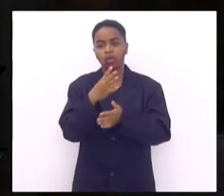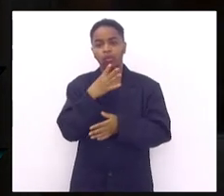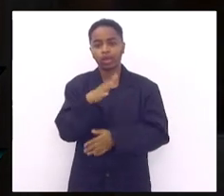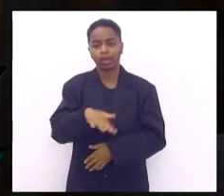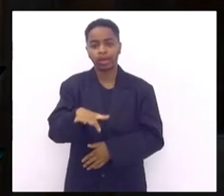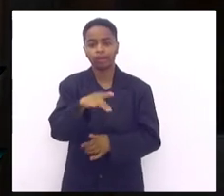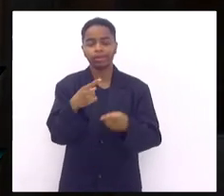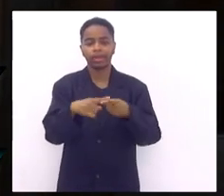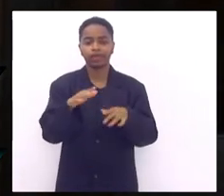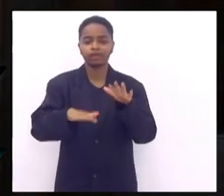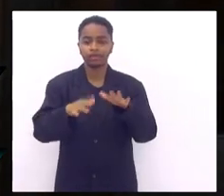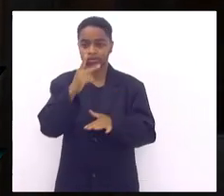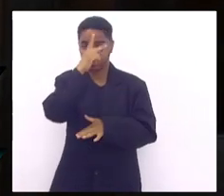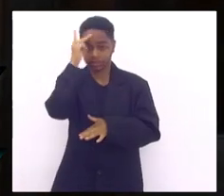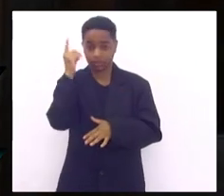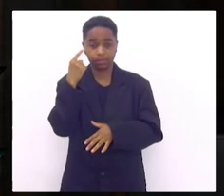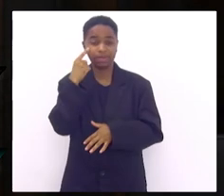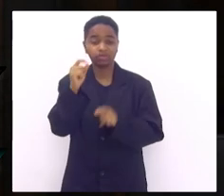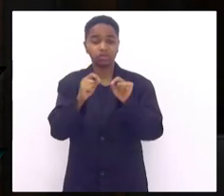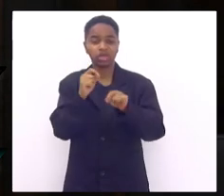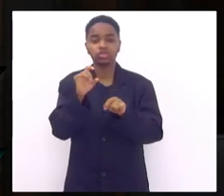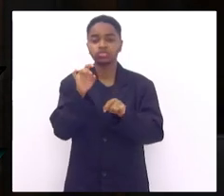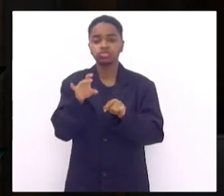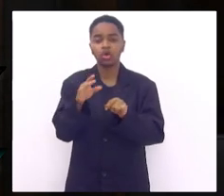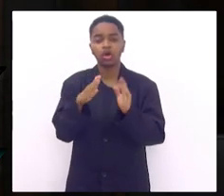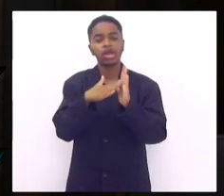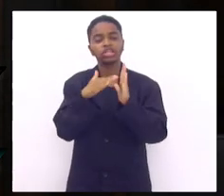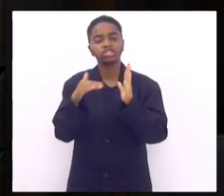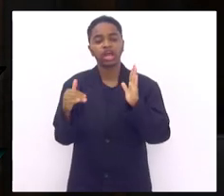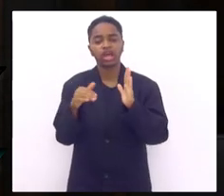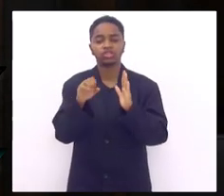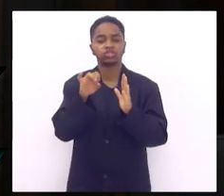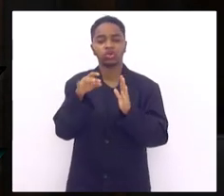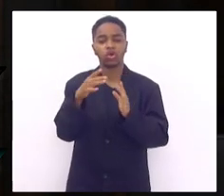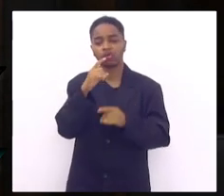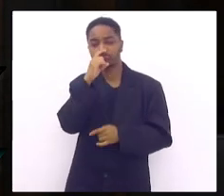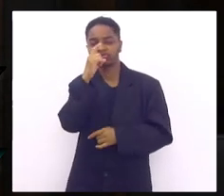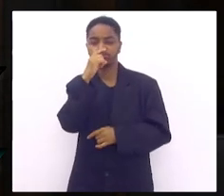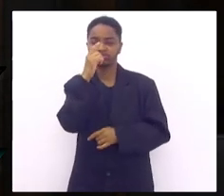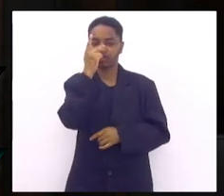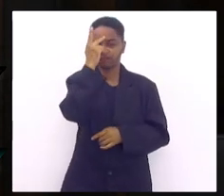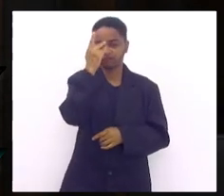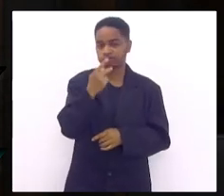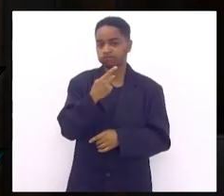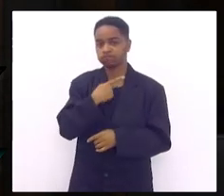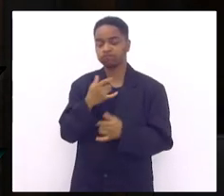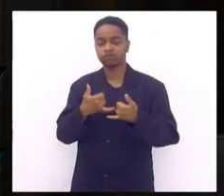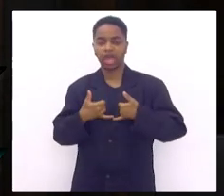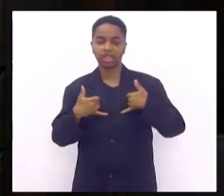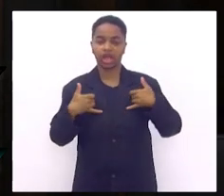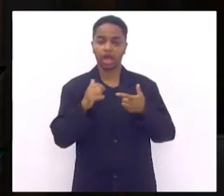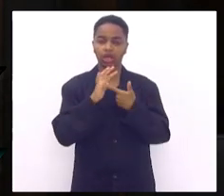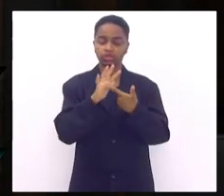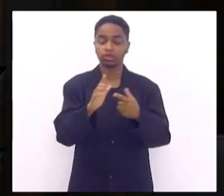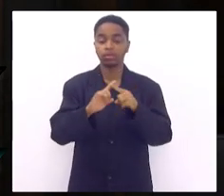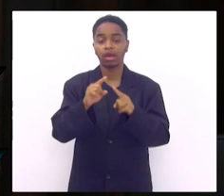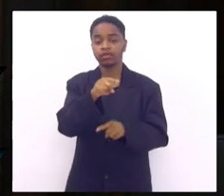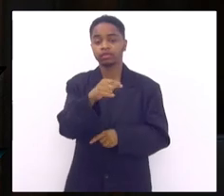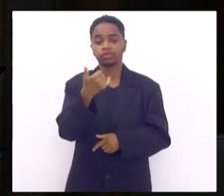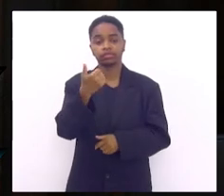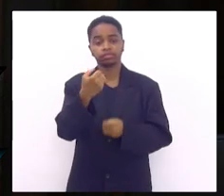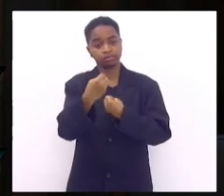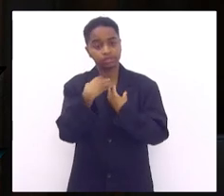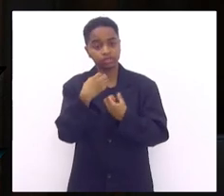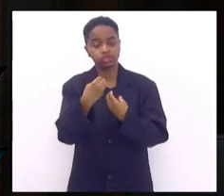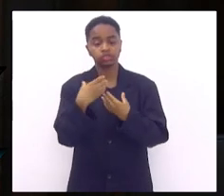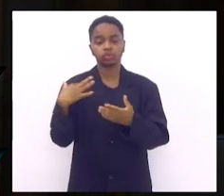muita gente acha Luiz que a podologia às vezes é estética às vezes é a vaidade e como você mesmo me ensinou